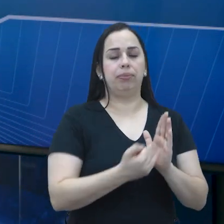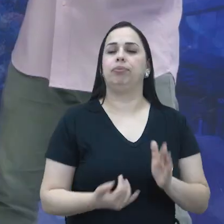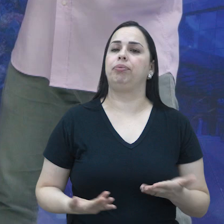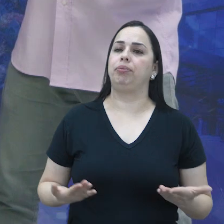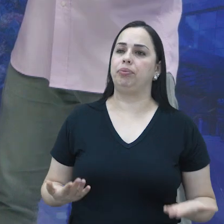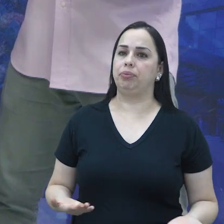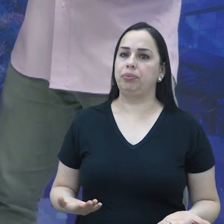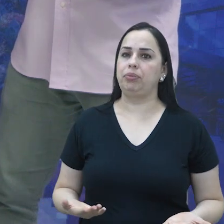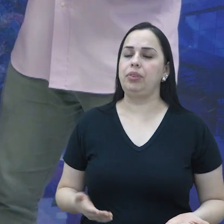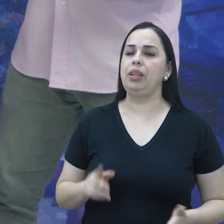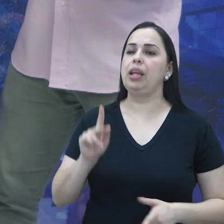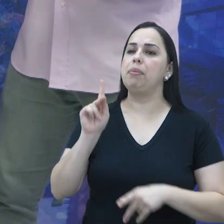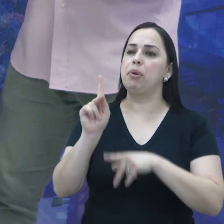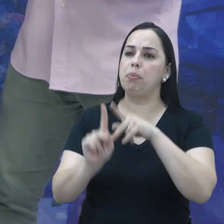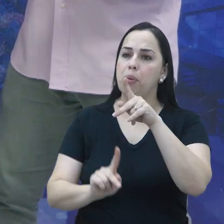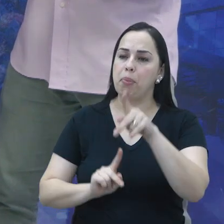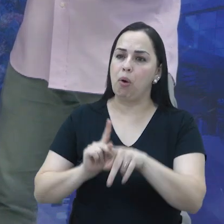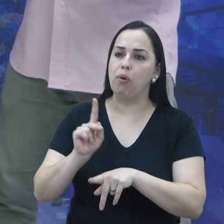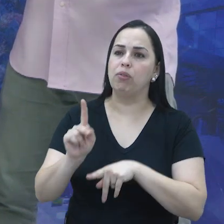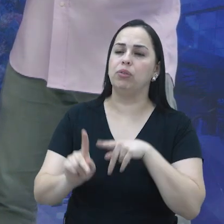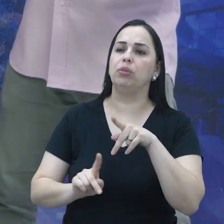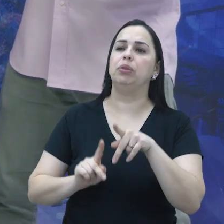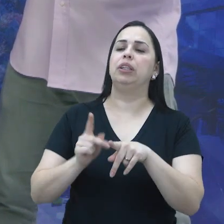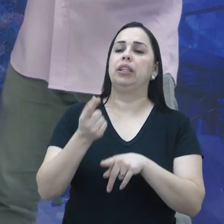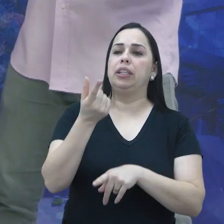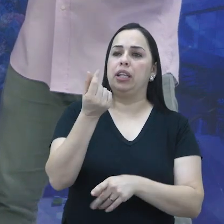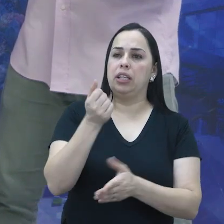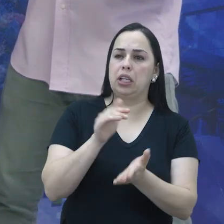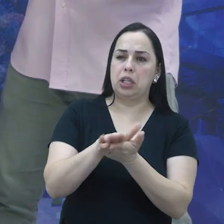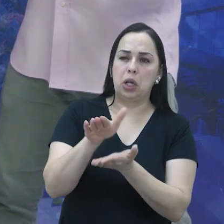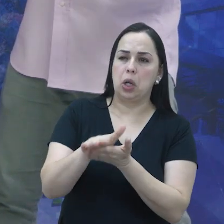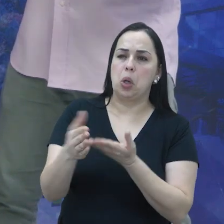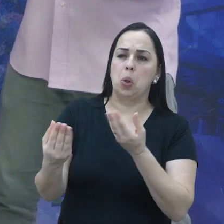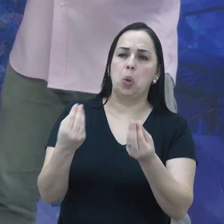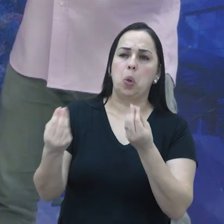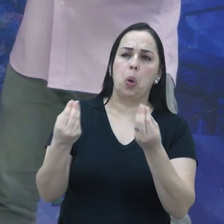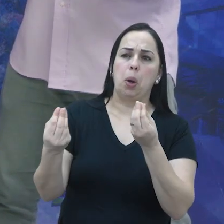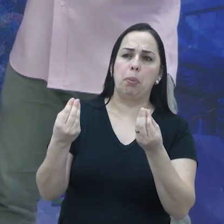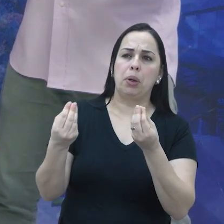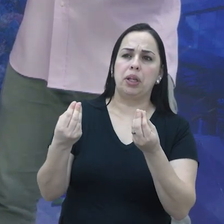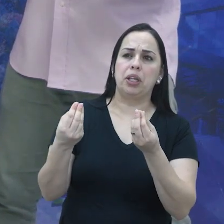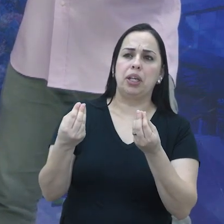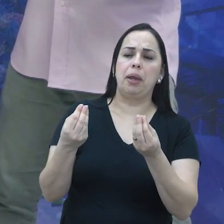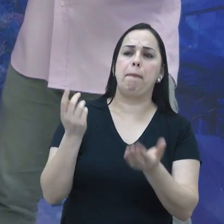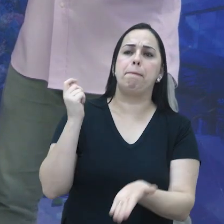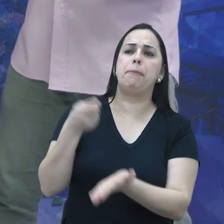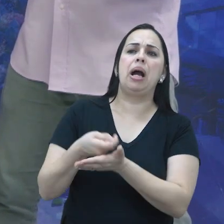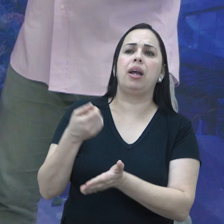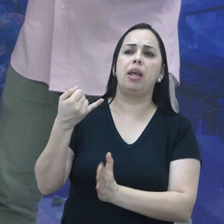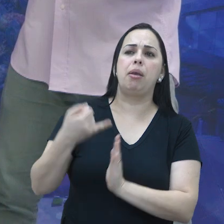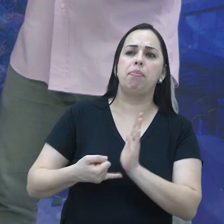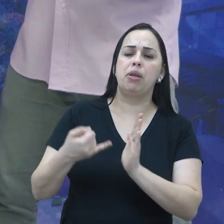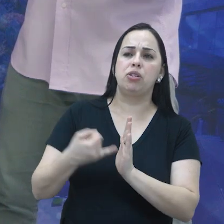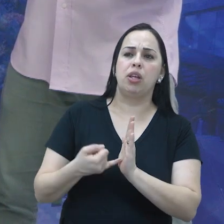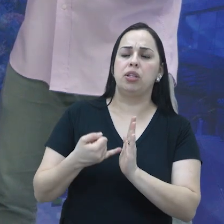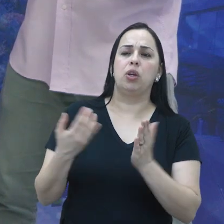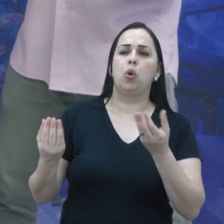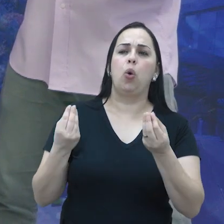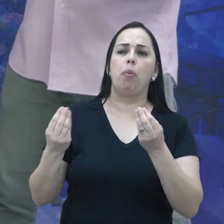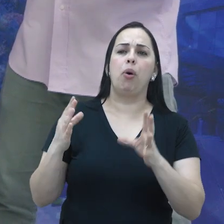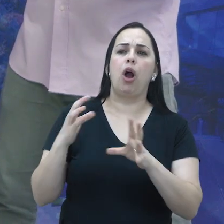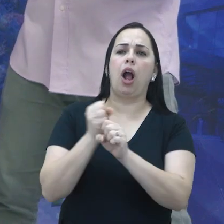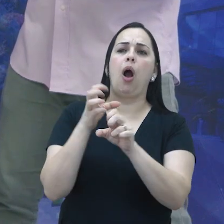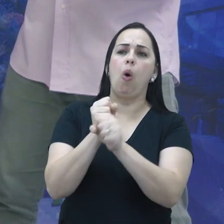tributária. E justamente para a população, nessa parte do consumo, como que funciona também a cobrança de impostos em cima dos